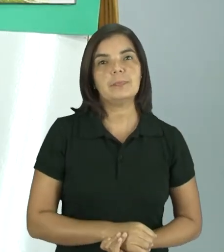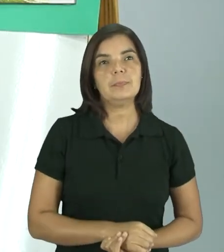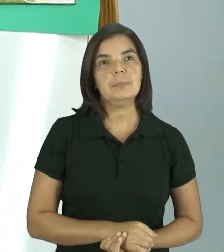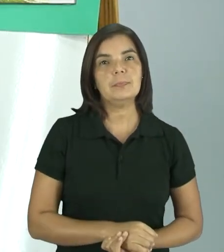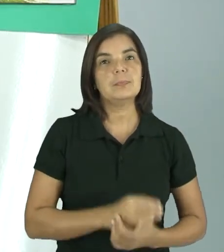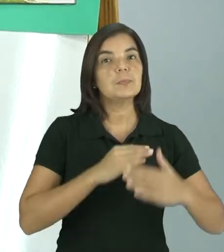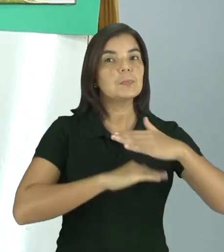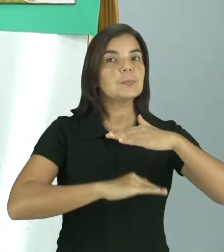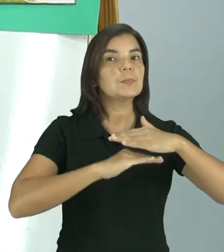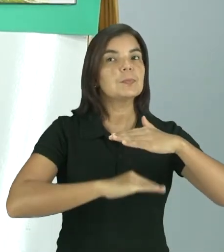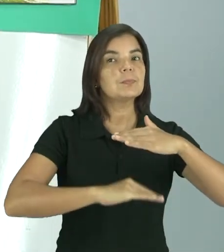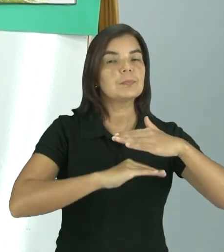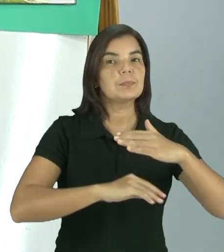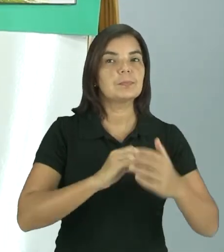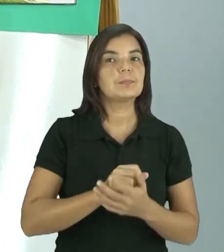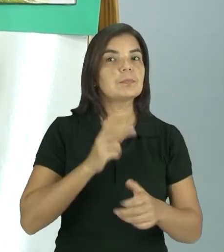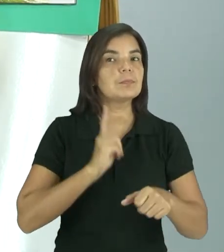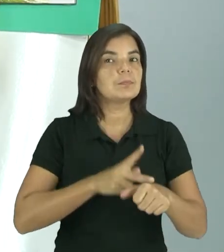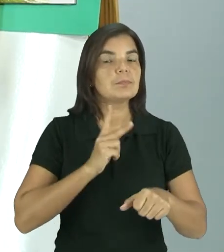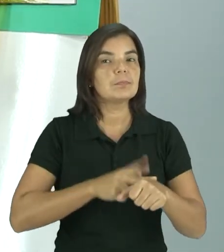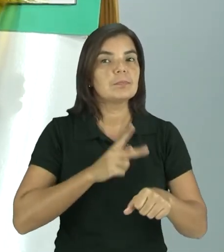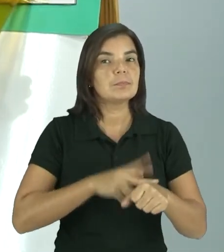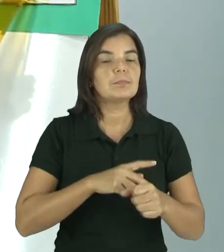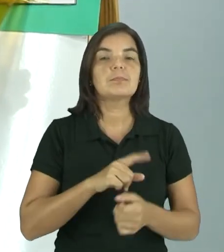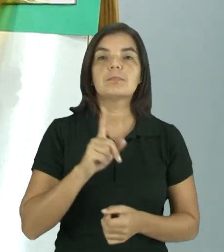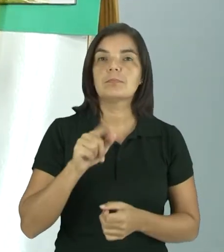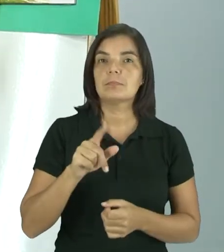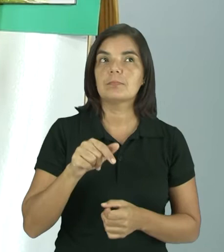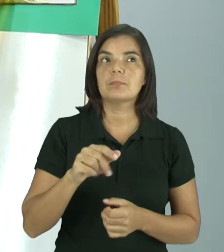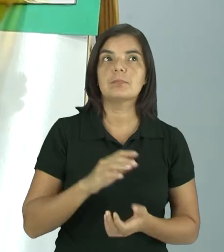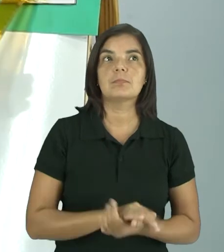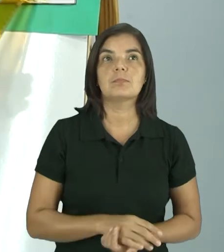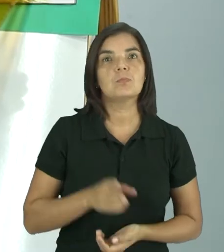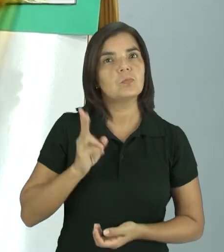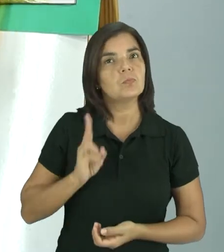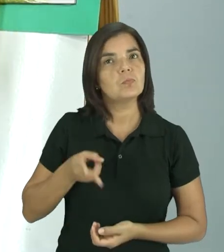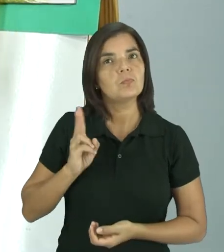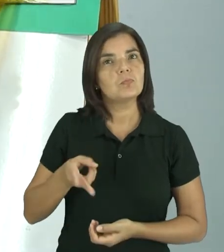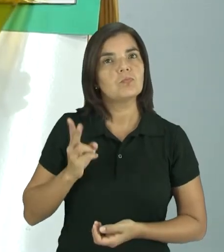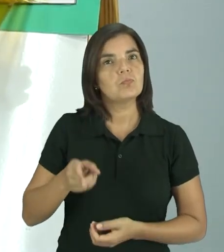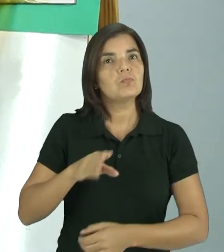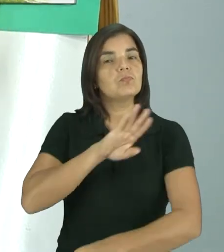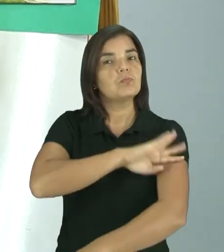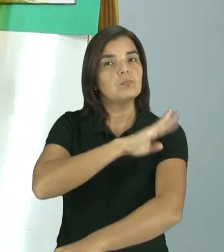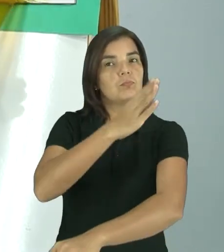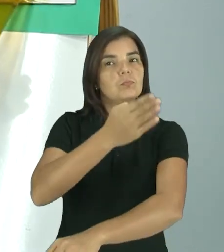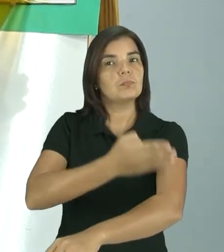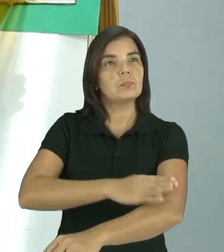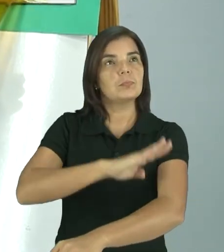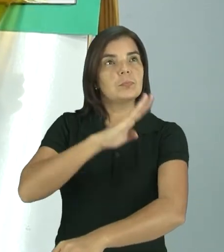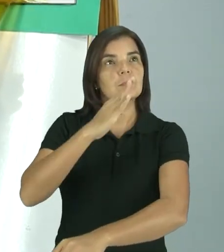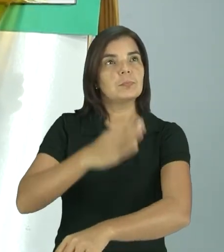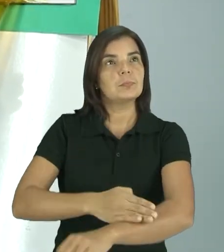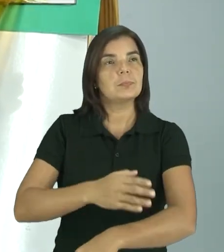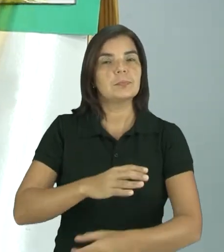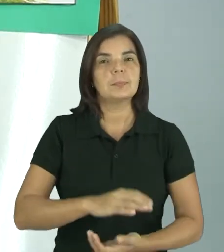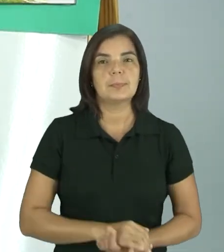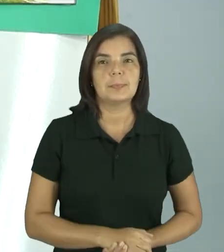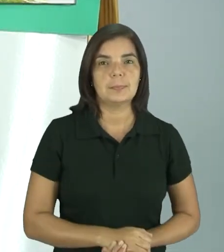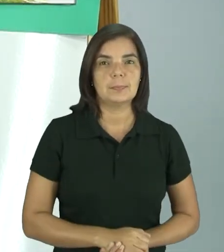esse daqui. Vejam essa pedra. Que ela fica aqui, ó. Aqui atrás dos prédios. Vejam.